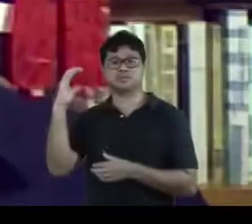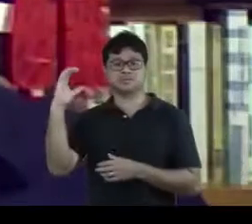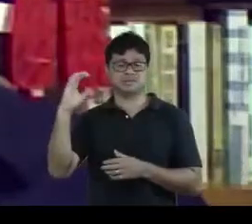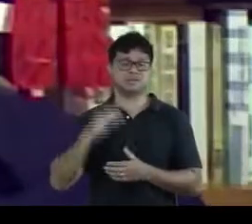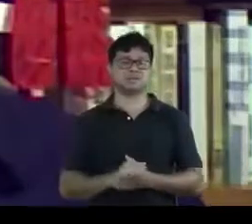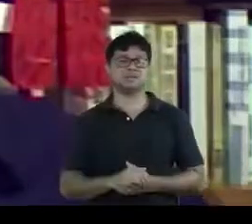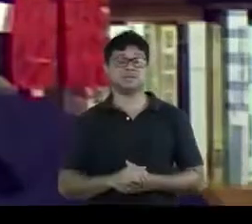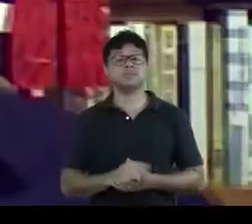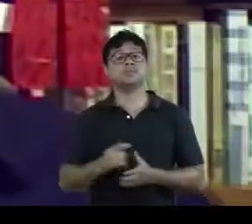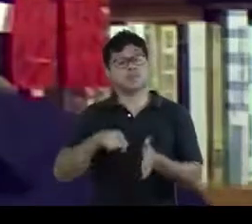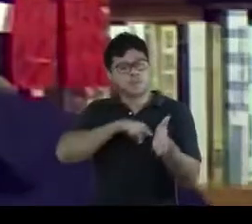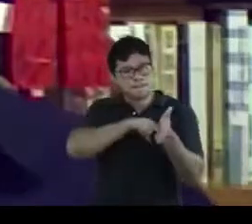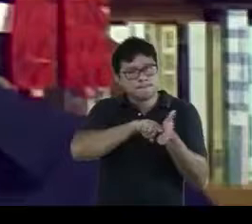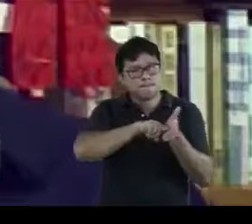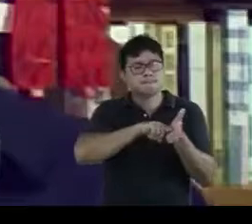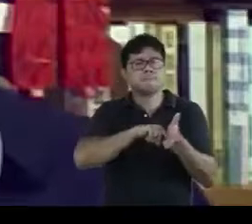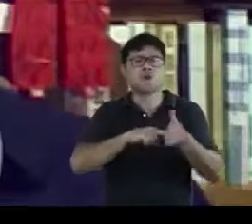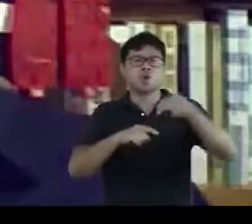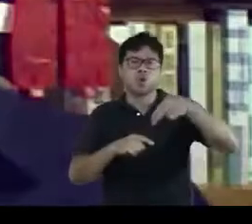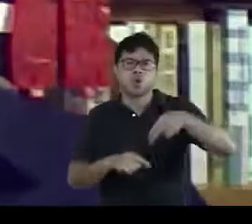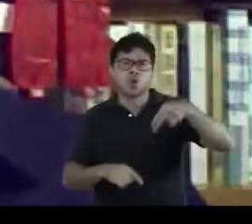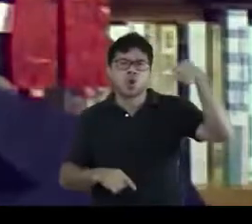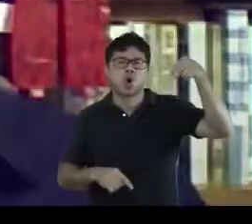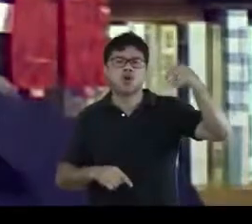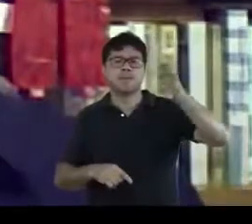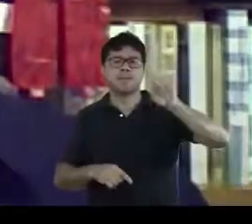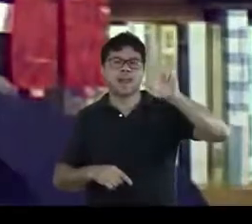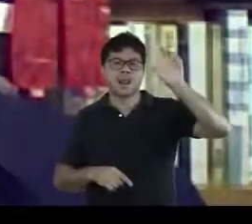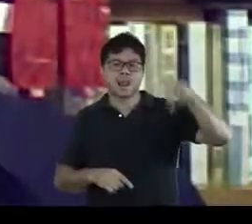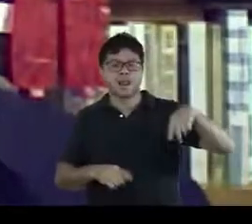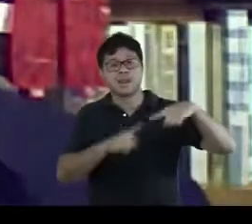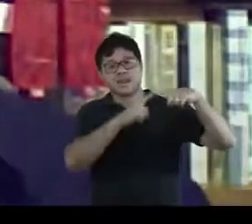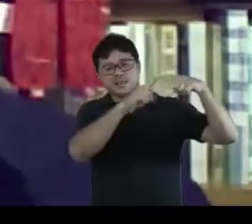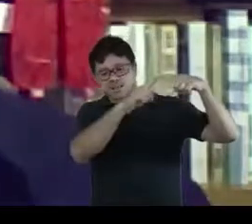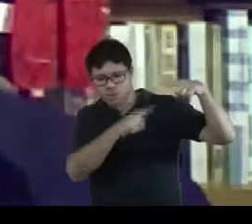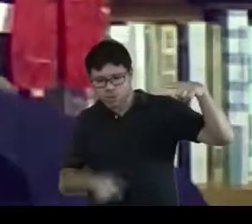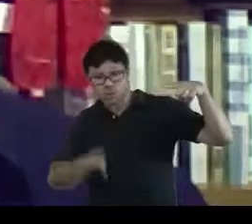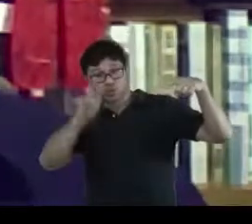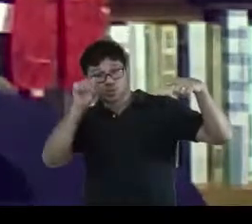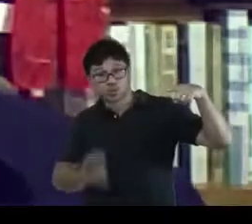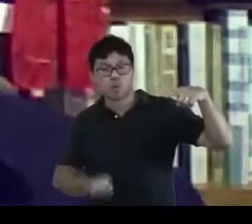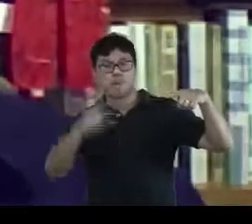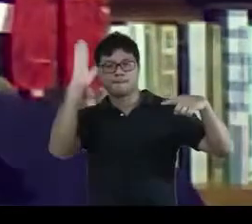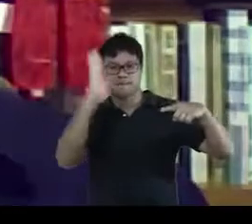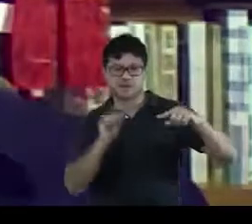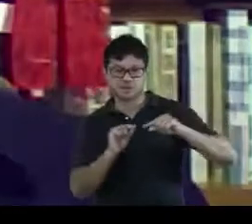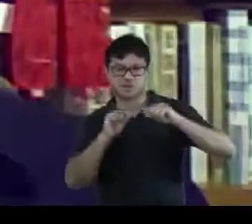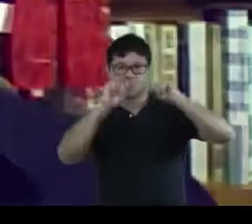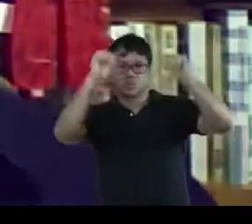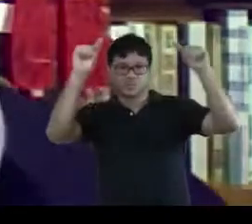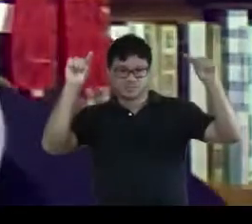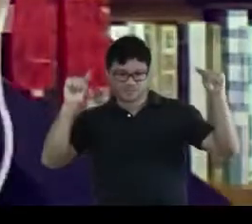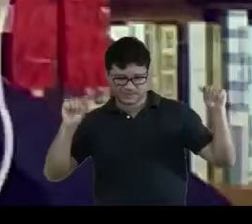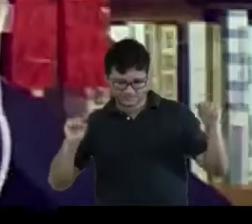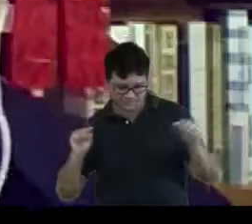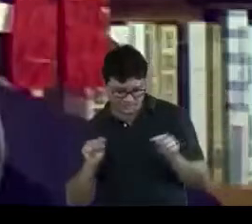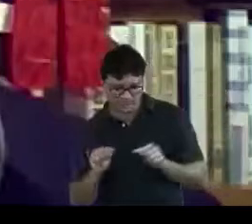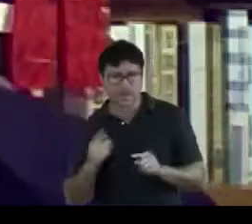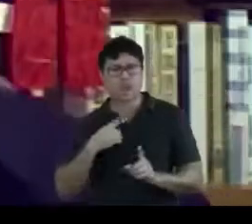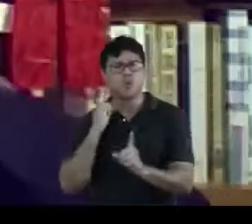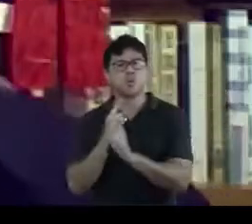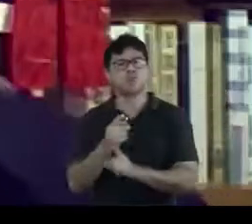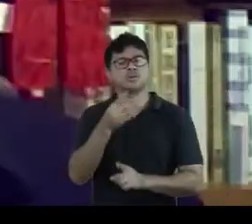pesquisa se estendeu desde o norte, desde Belém, até o extremo sul do Brasil, no Rio Grande, e eu consegui encontrar